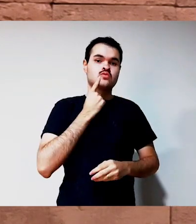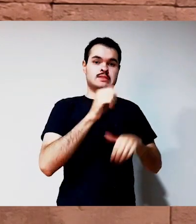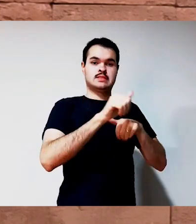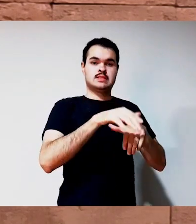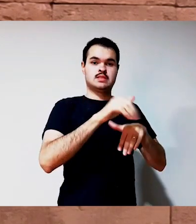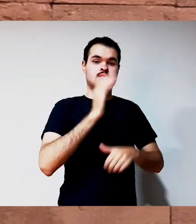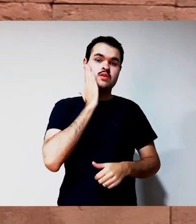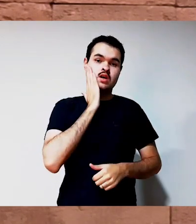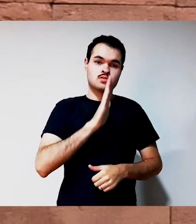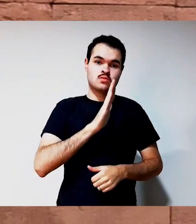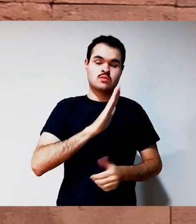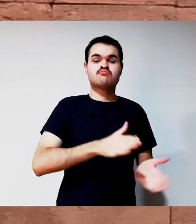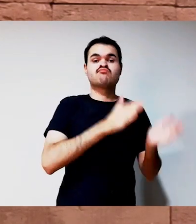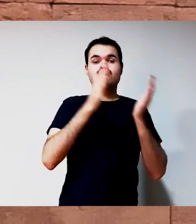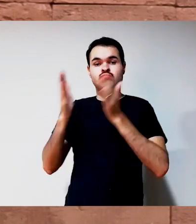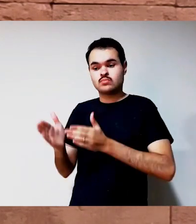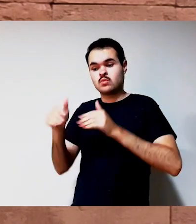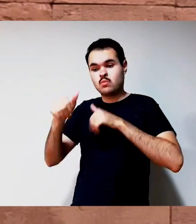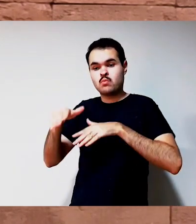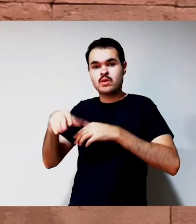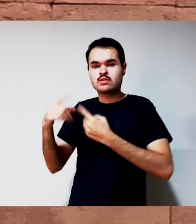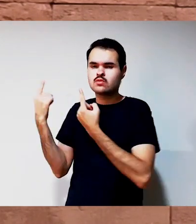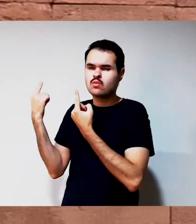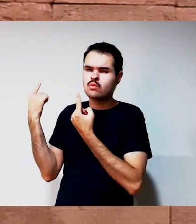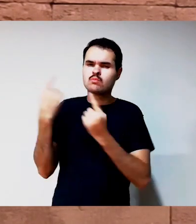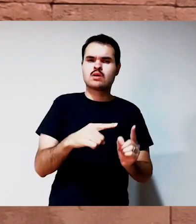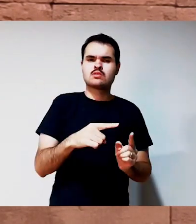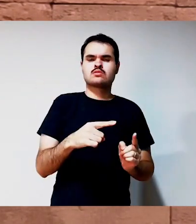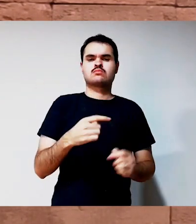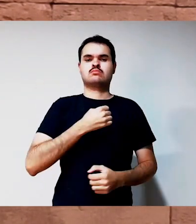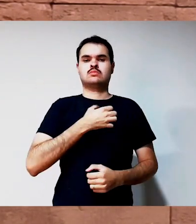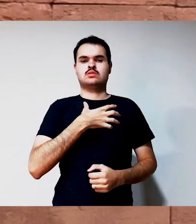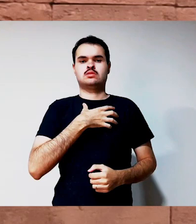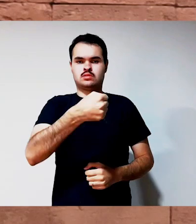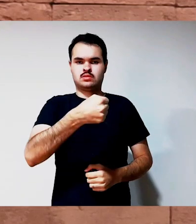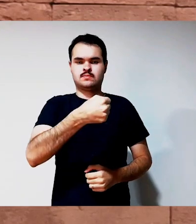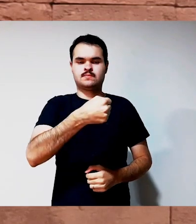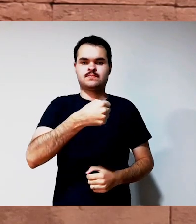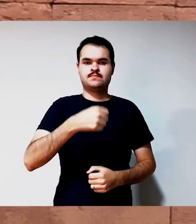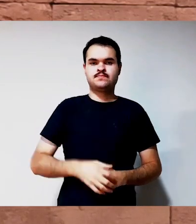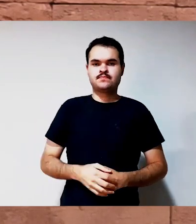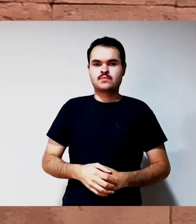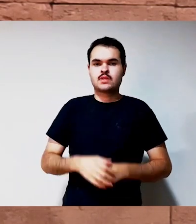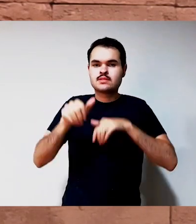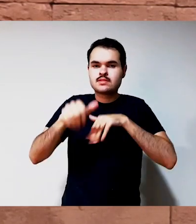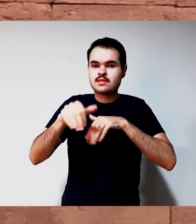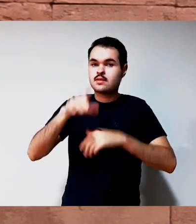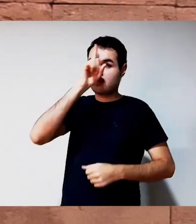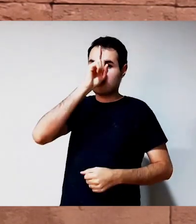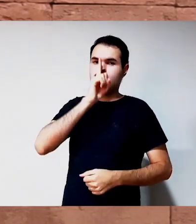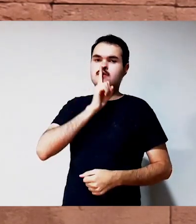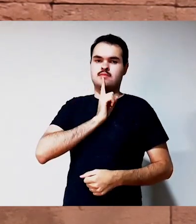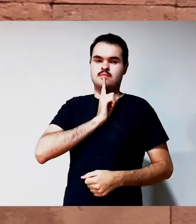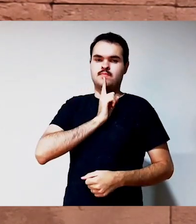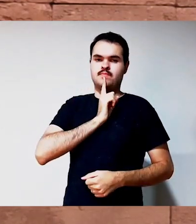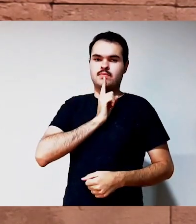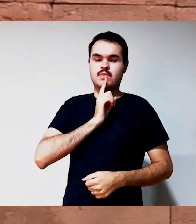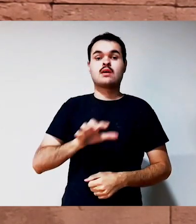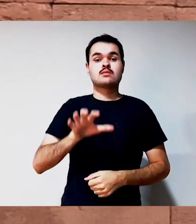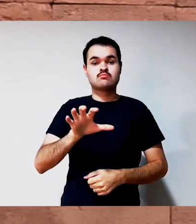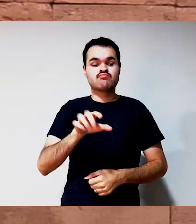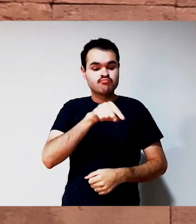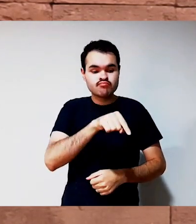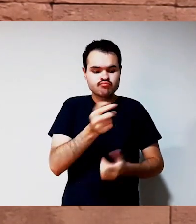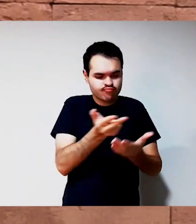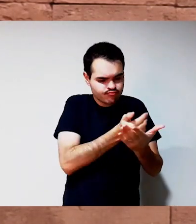Essa HQ foi lançada em setembro de 2019, que é conhecido como o Mês dos Surdos, o Setembro Azul, mas é também